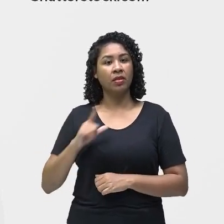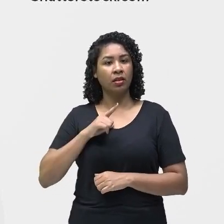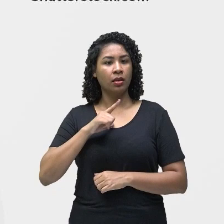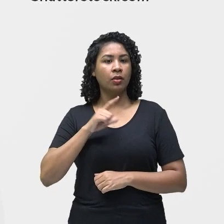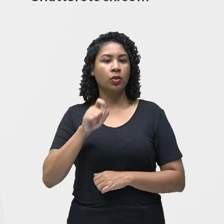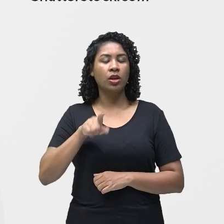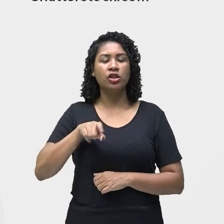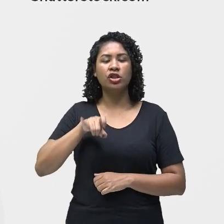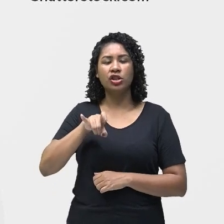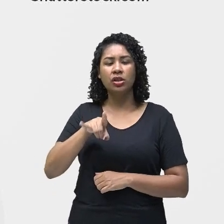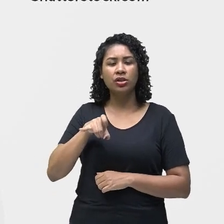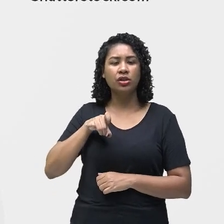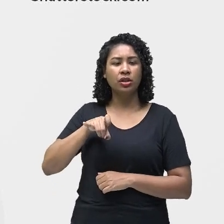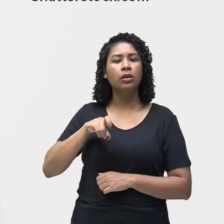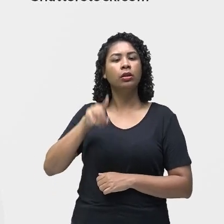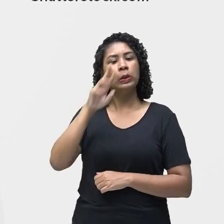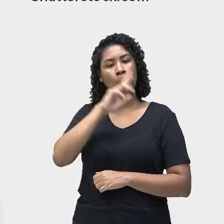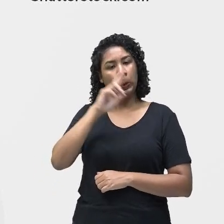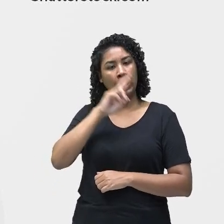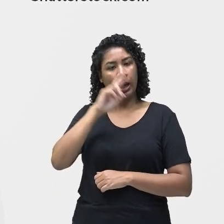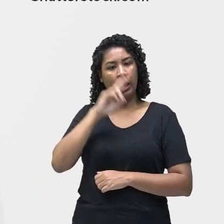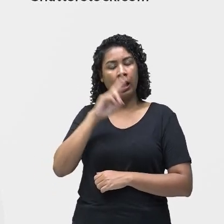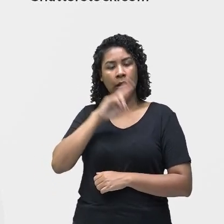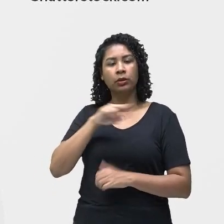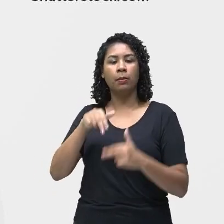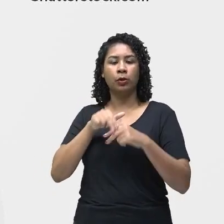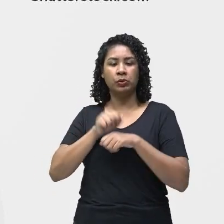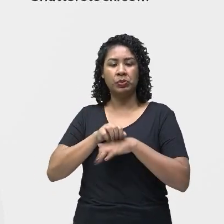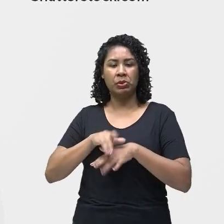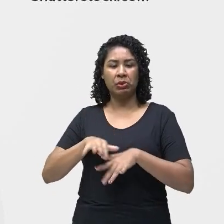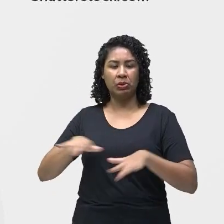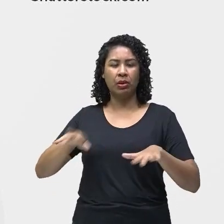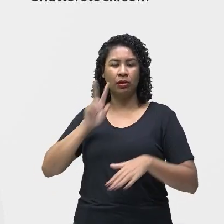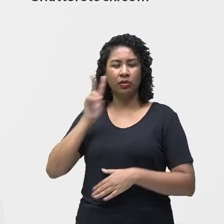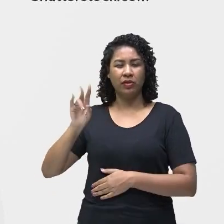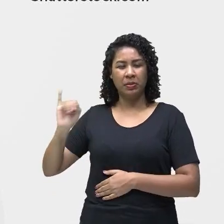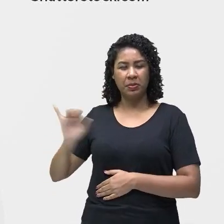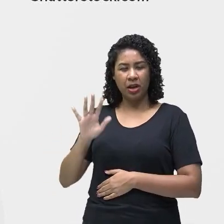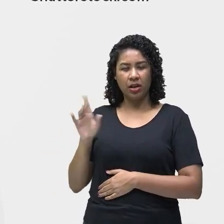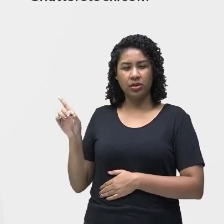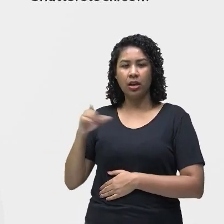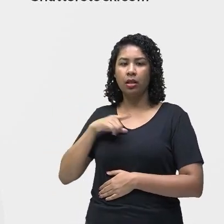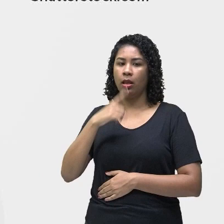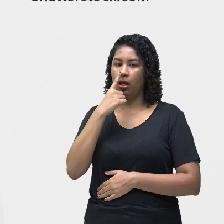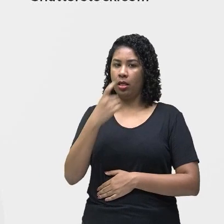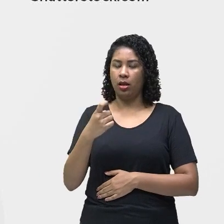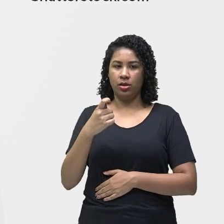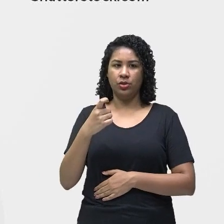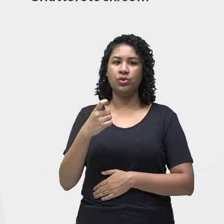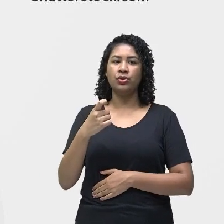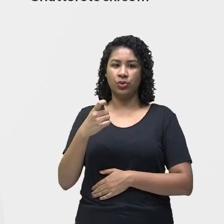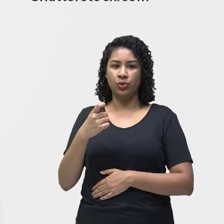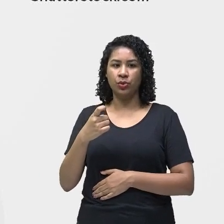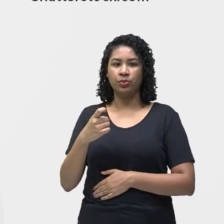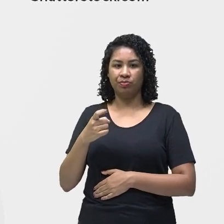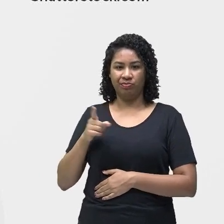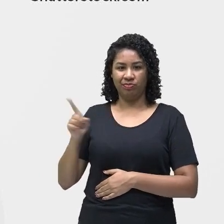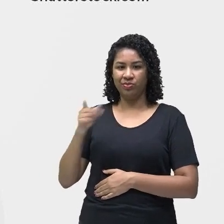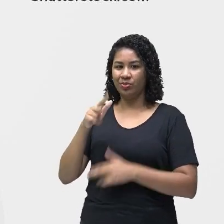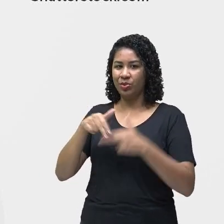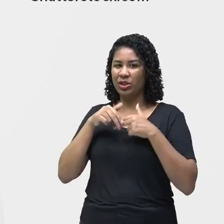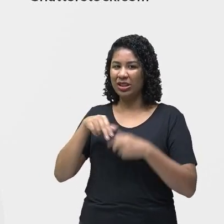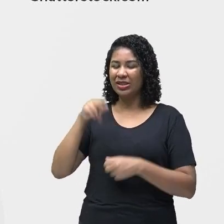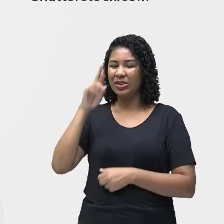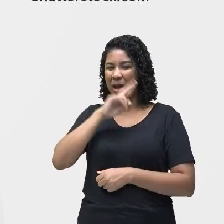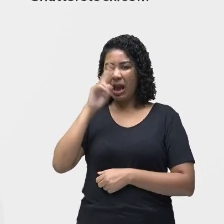ratos e outros animais. E aí vocês veem aí nessa imagem, lixo, que atrás rato, e aí os ratos fazem